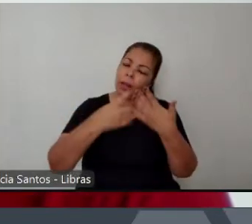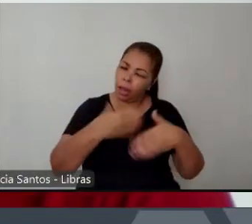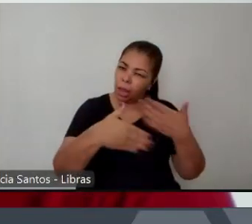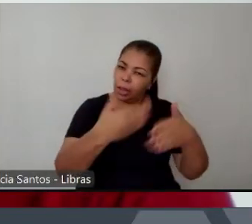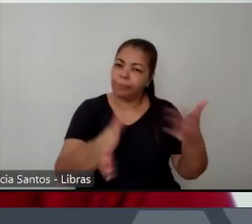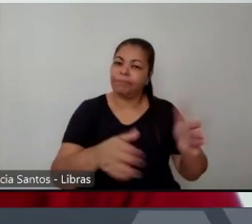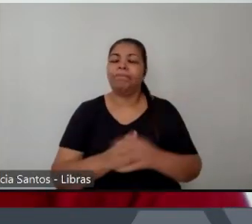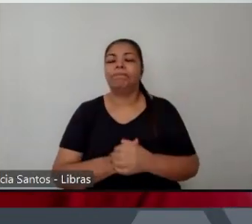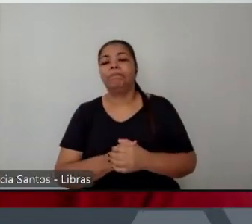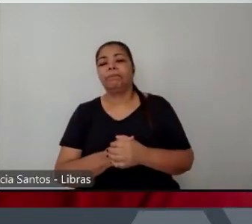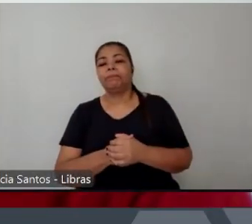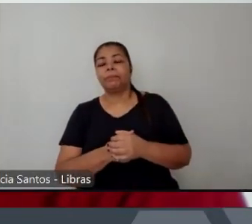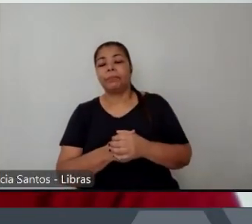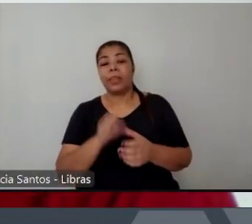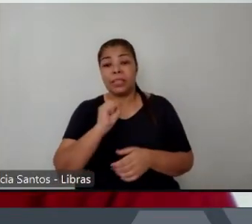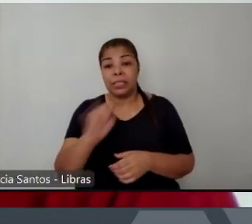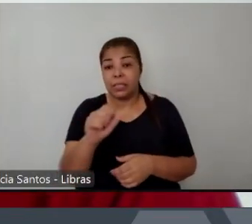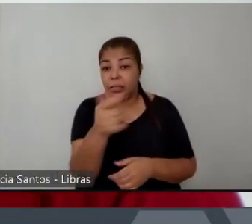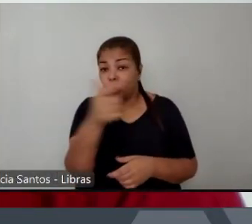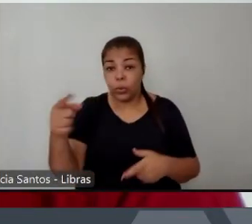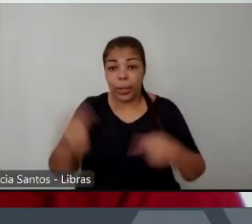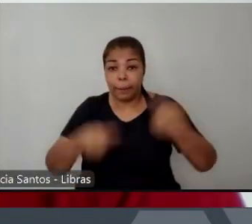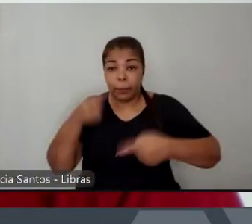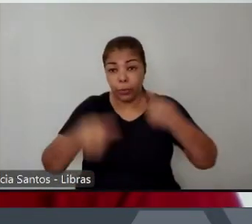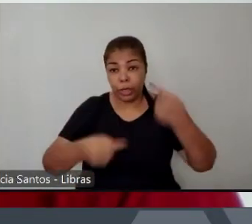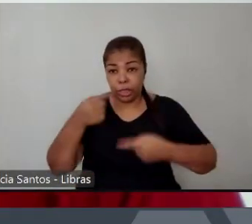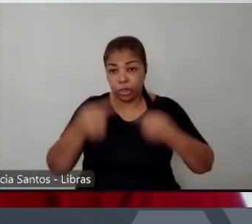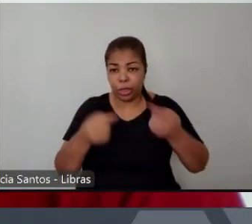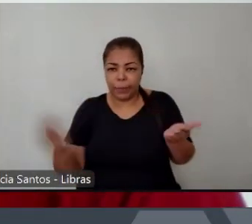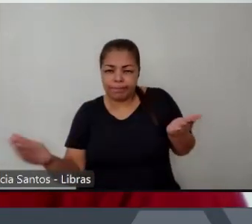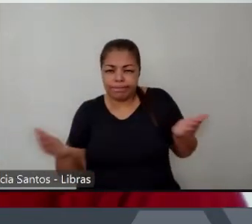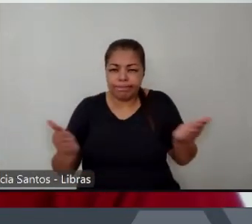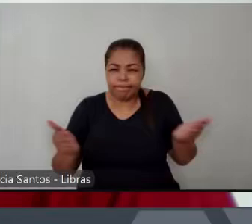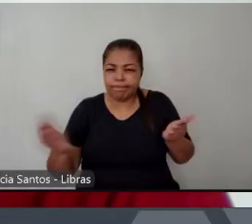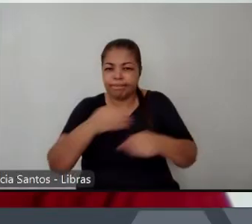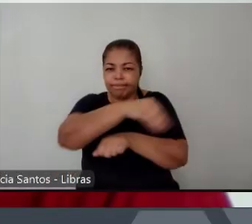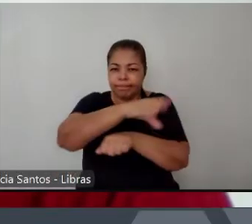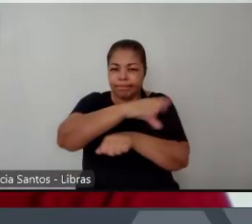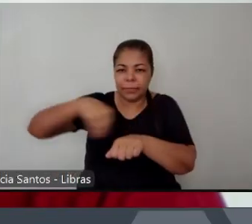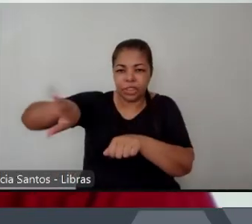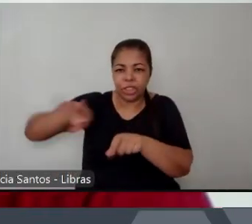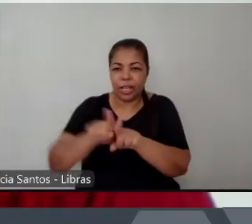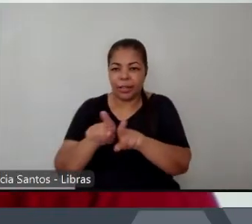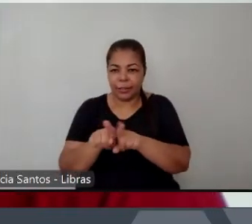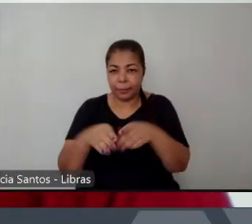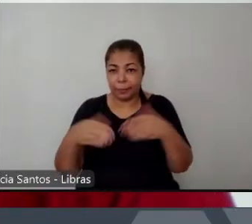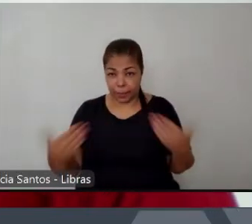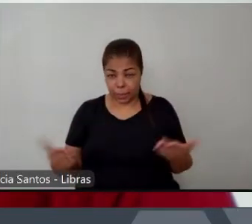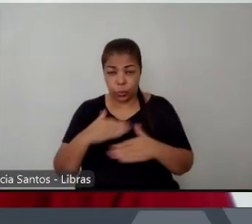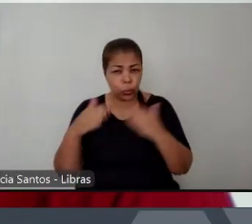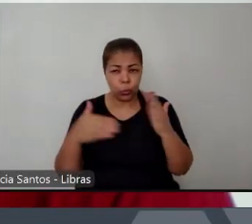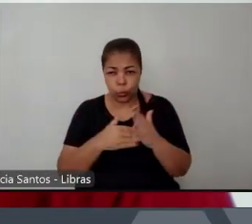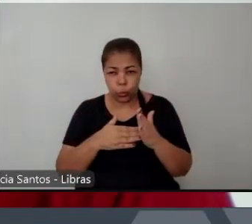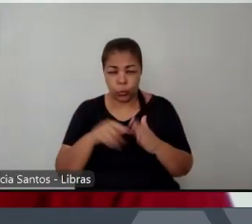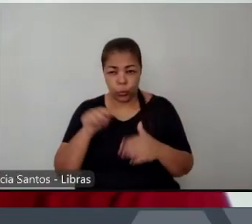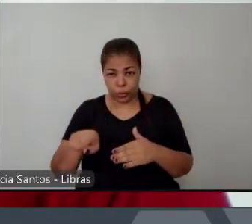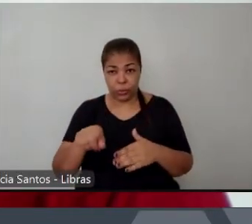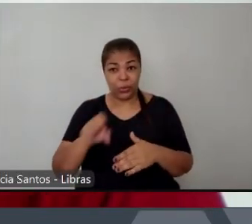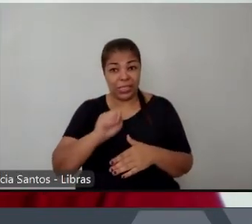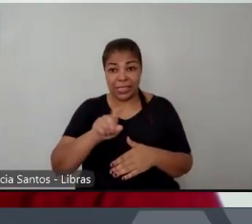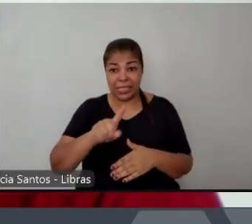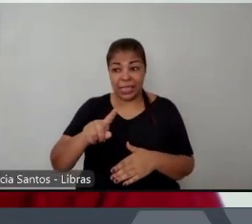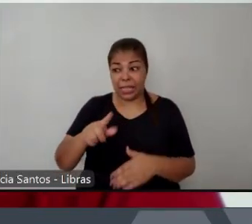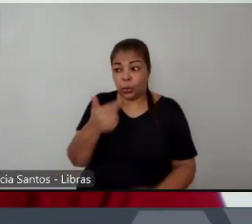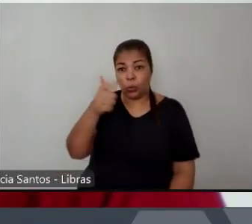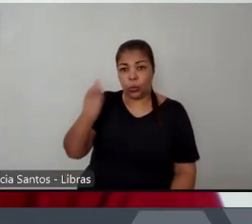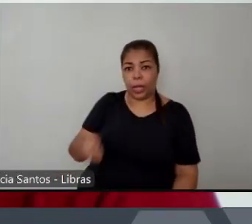quando você não tem política para mediar essa situação de mal estar quando você não tem uma autoridade política você não